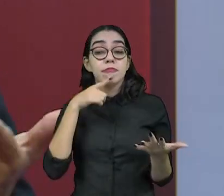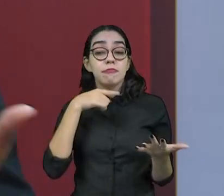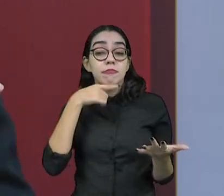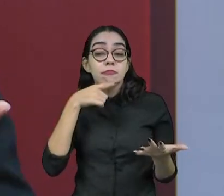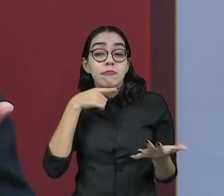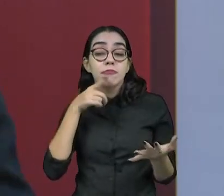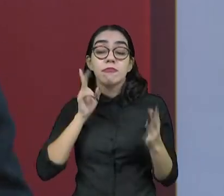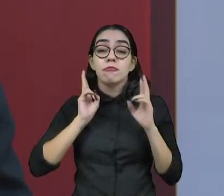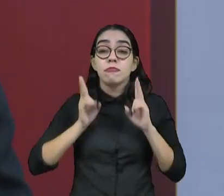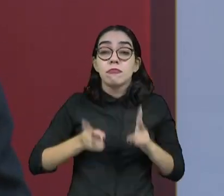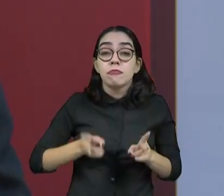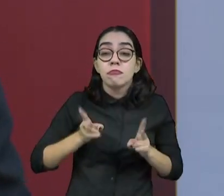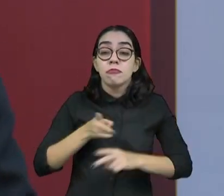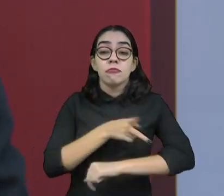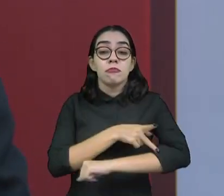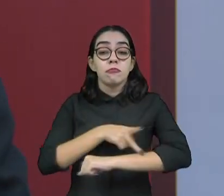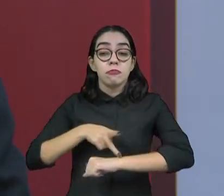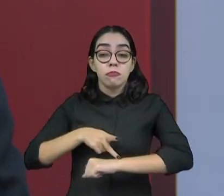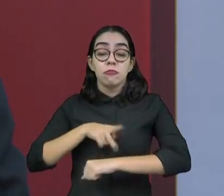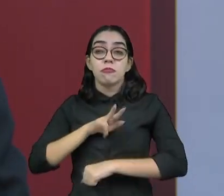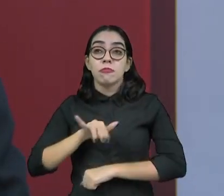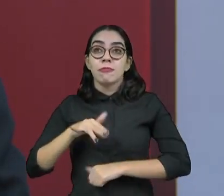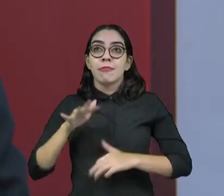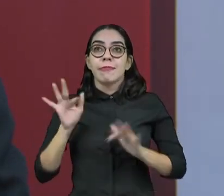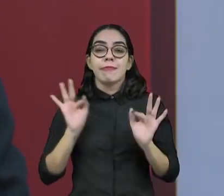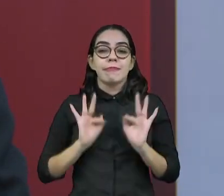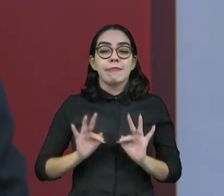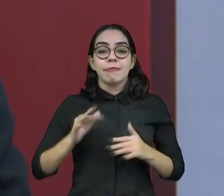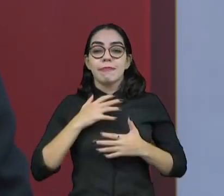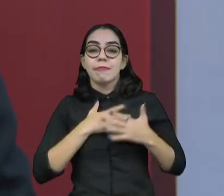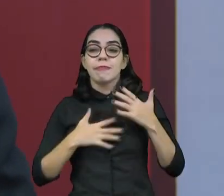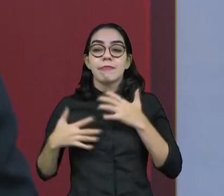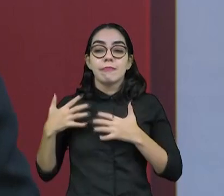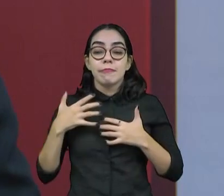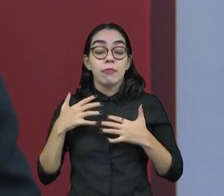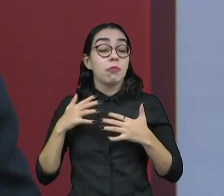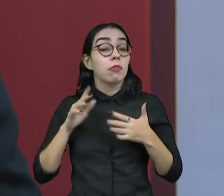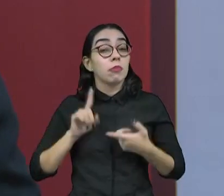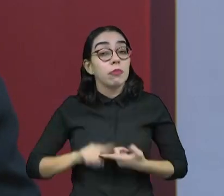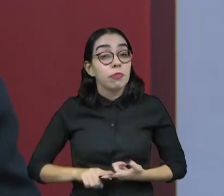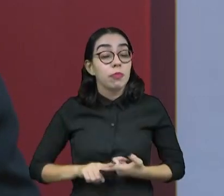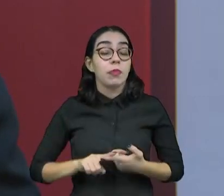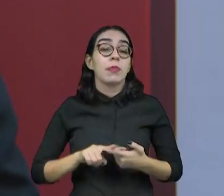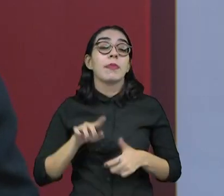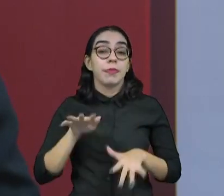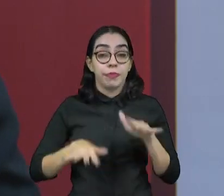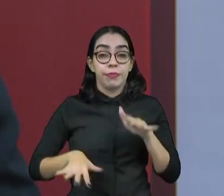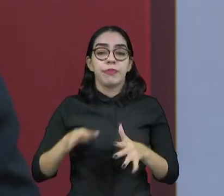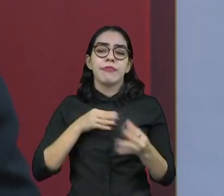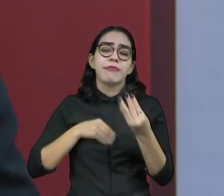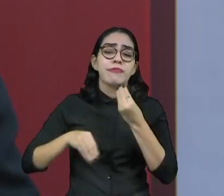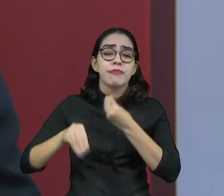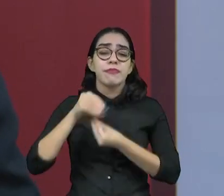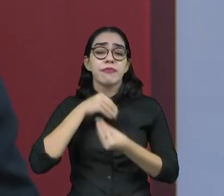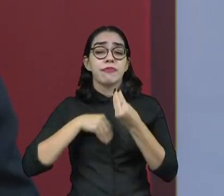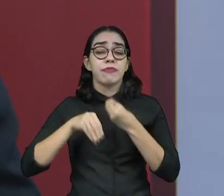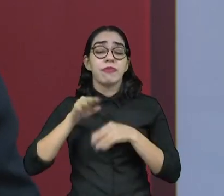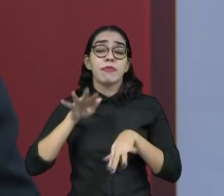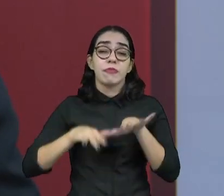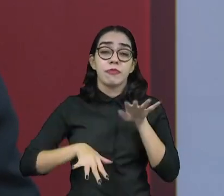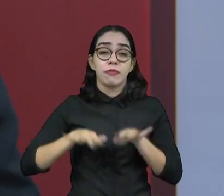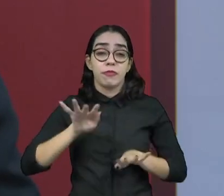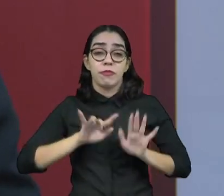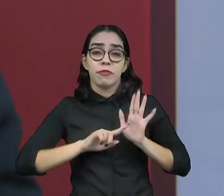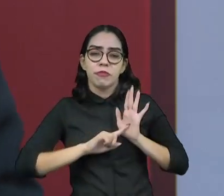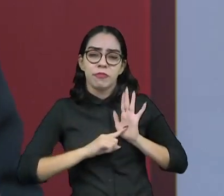entusiasmaríamos tanto com as campanhas eleitorais, né? Então, nem sempre essa apresentação